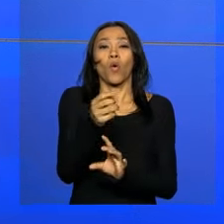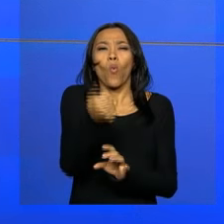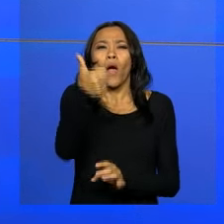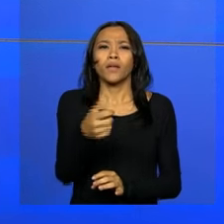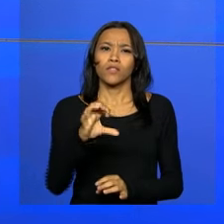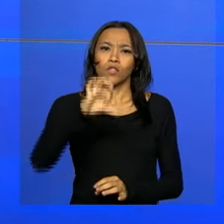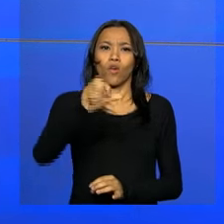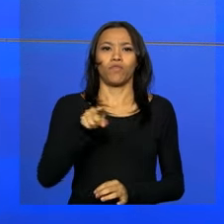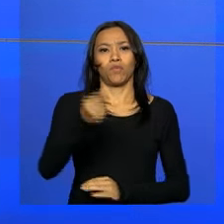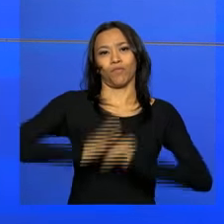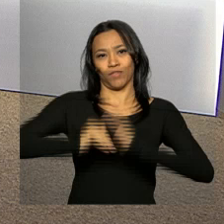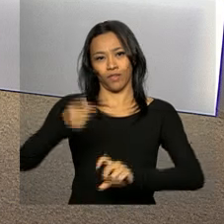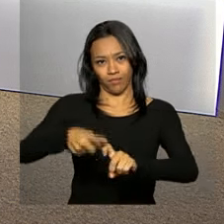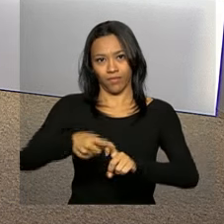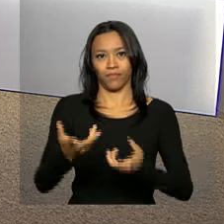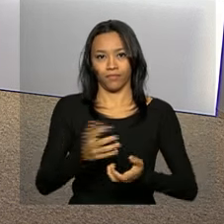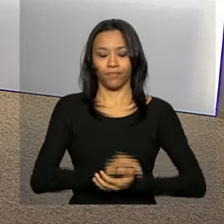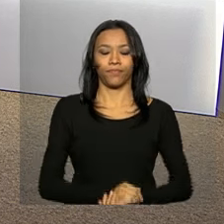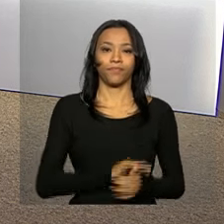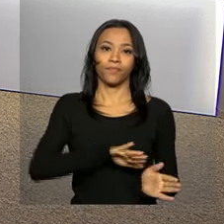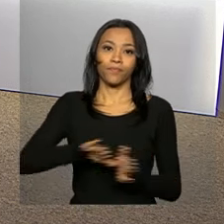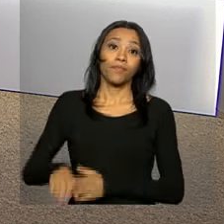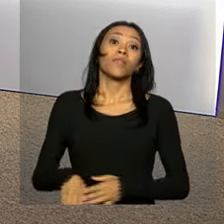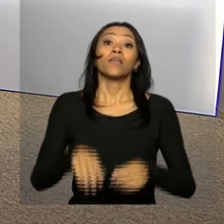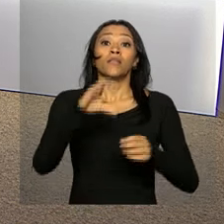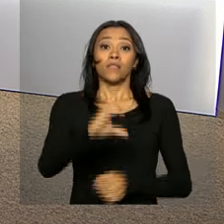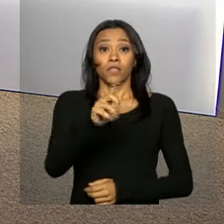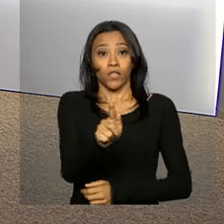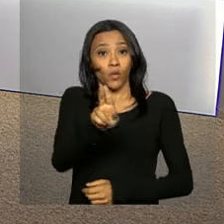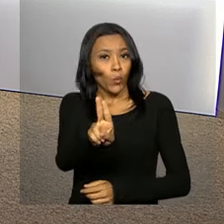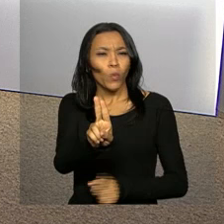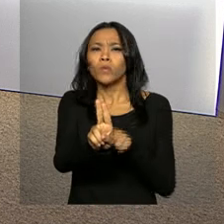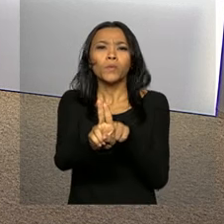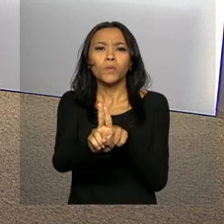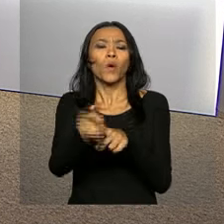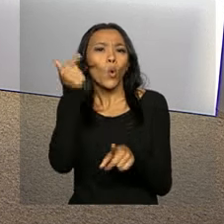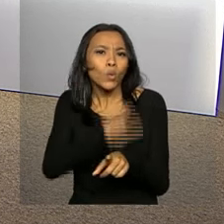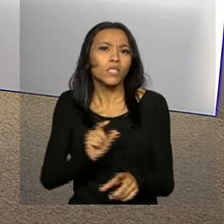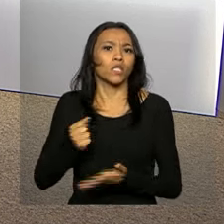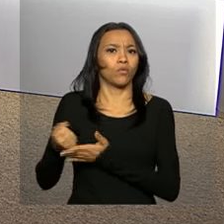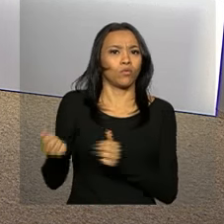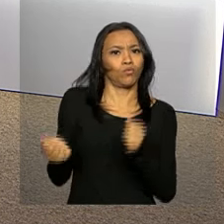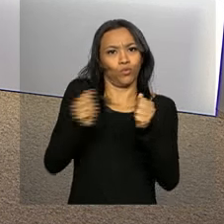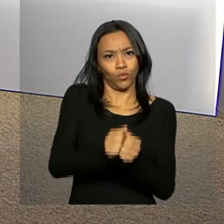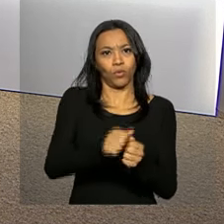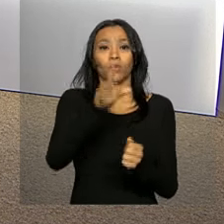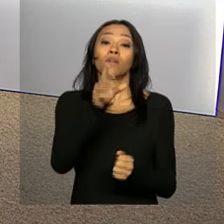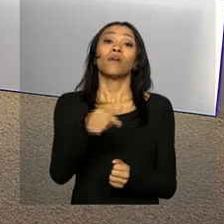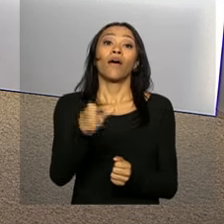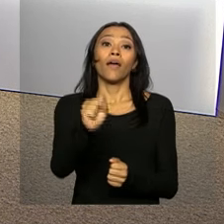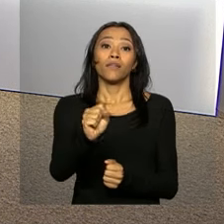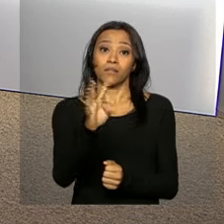quase 9 mil profissionais. A Controladoria Geral da União conseguiu, junto ao Supremo Tribunal Federal, um